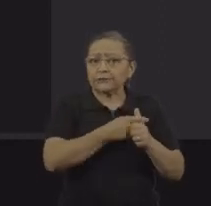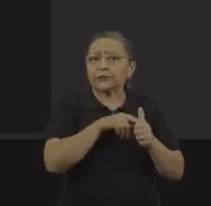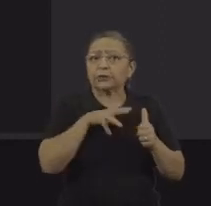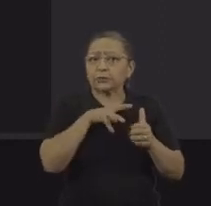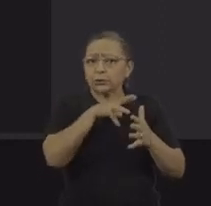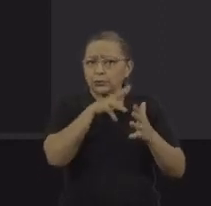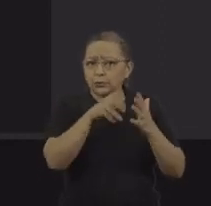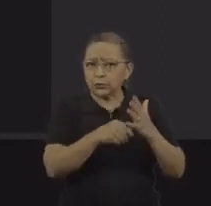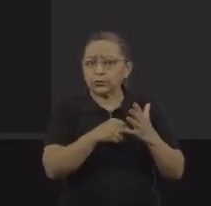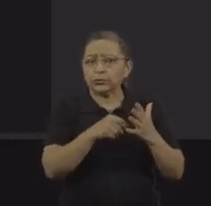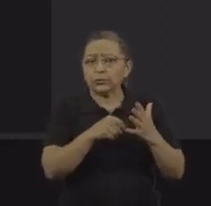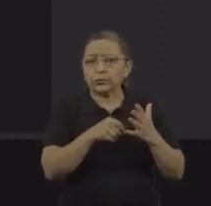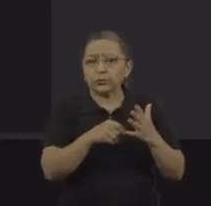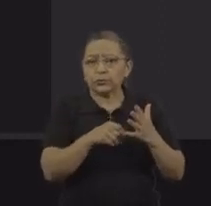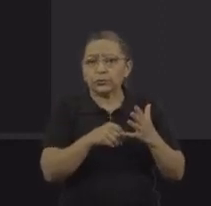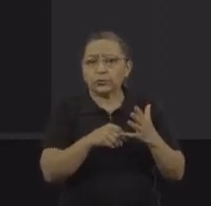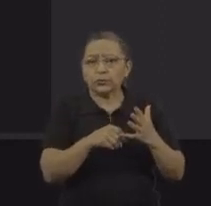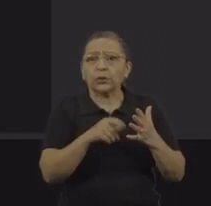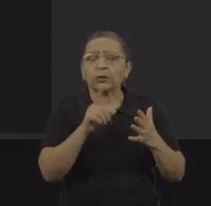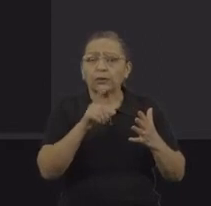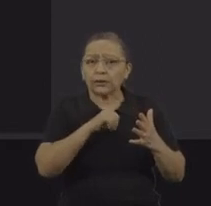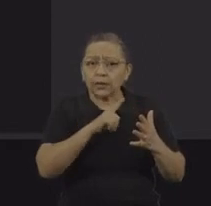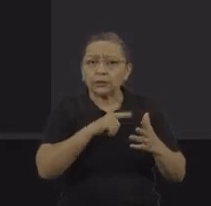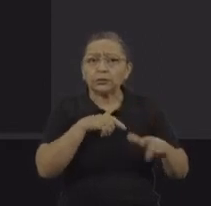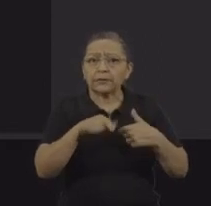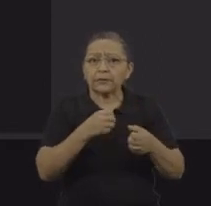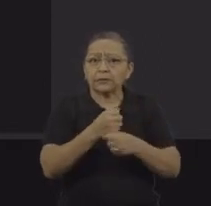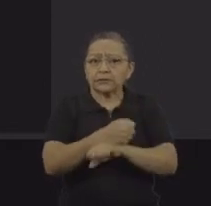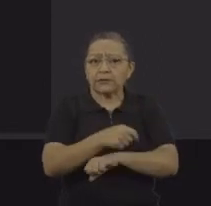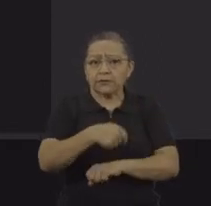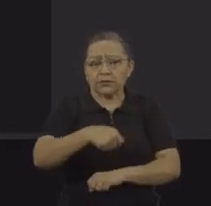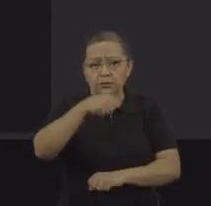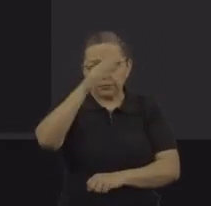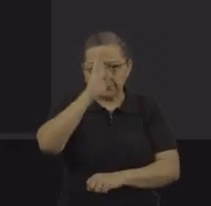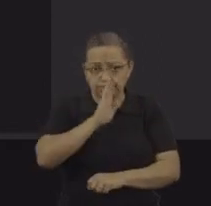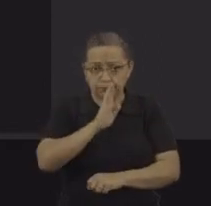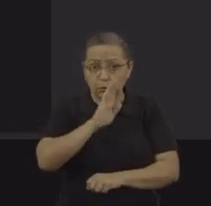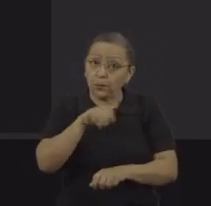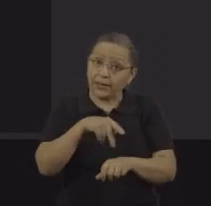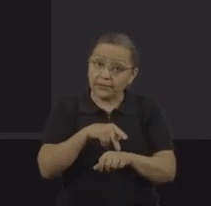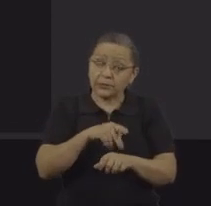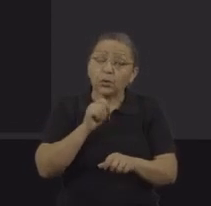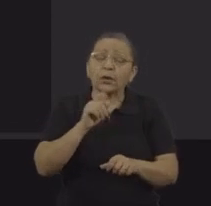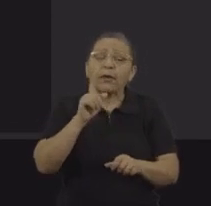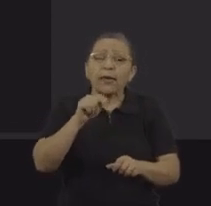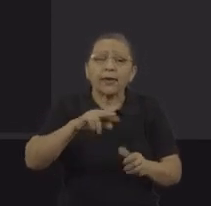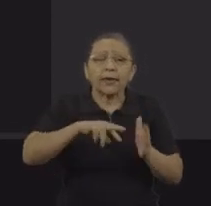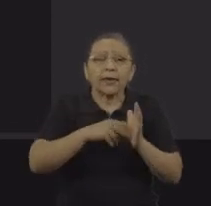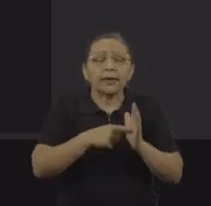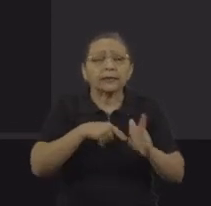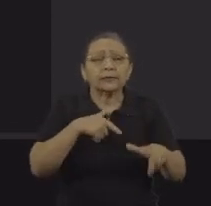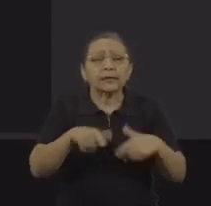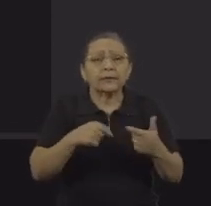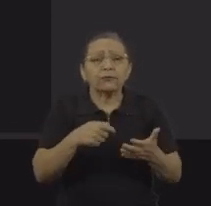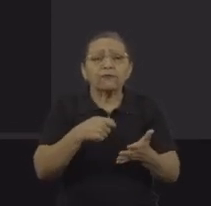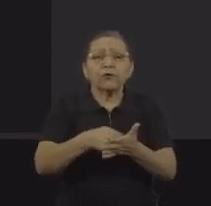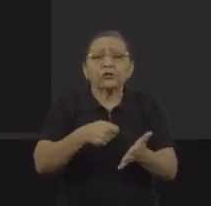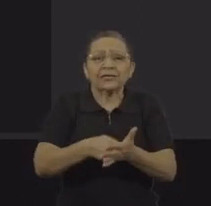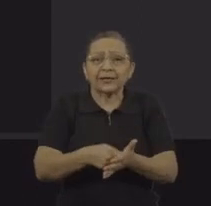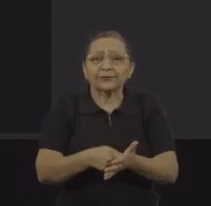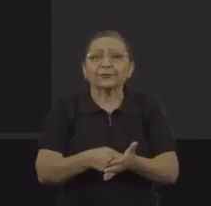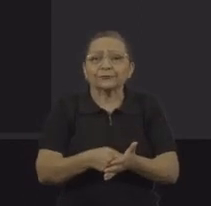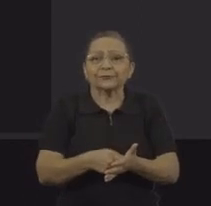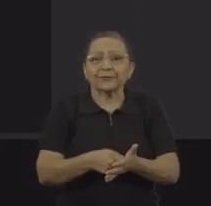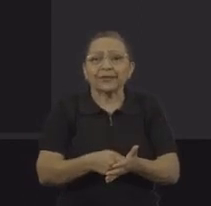é constitutivo do que a gente tem de trabalho escravo no país. Então, o que é trabalho forçado? Trabalho forçado significa que o